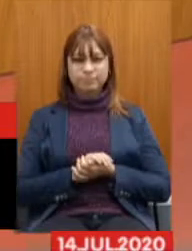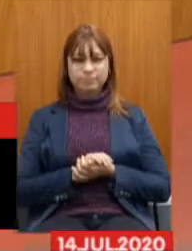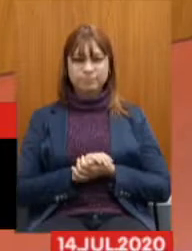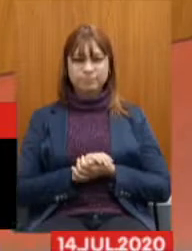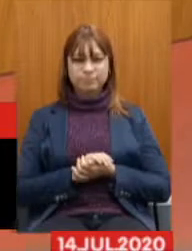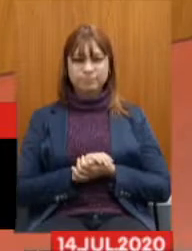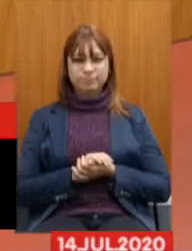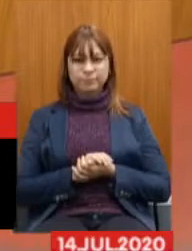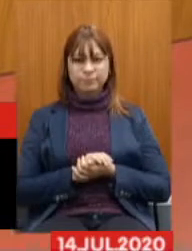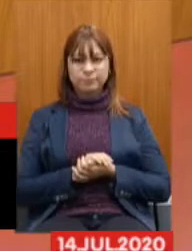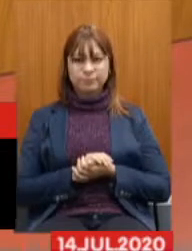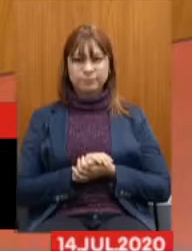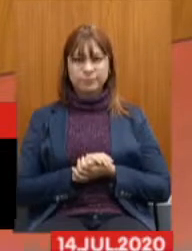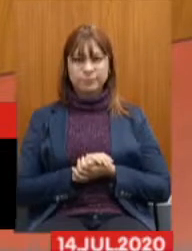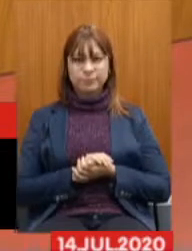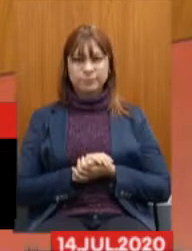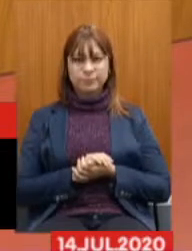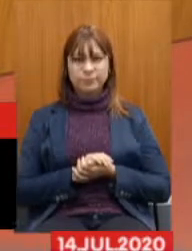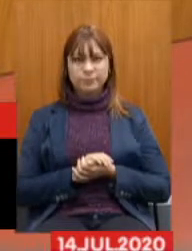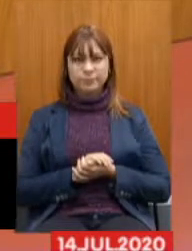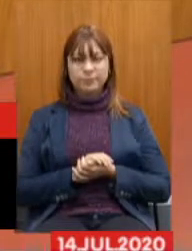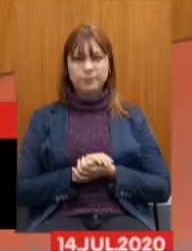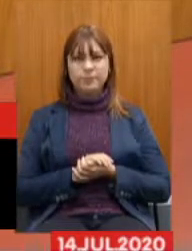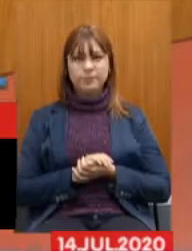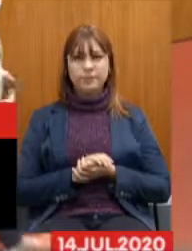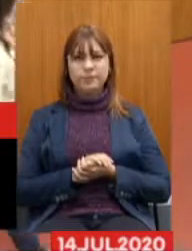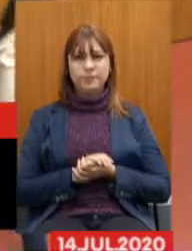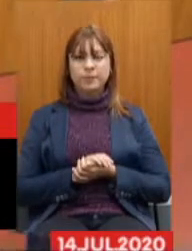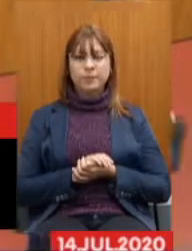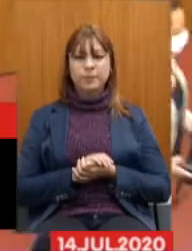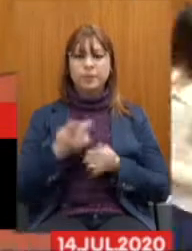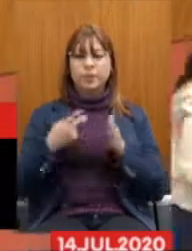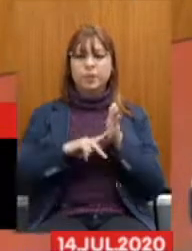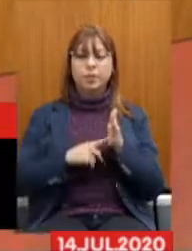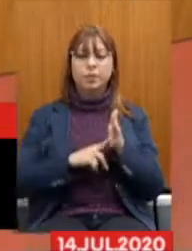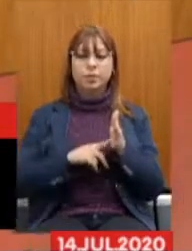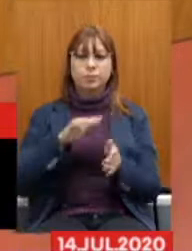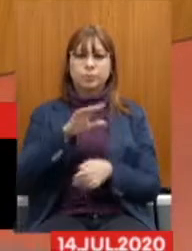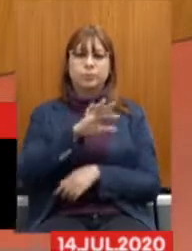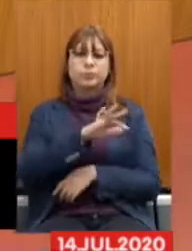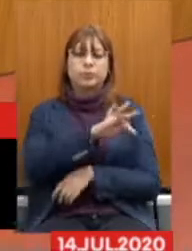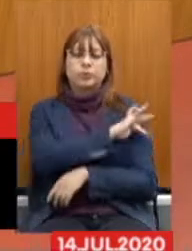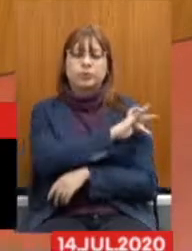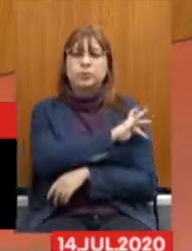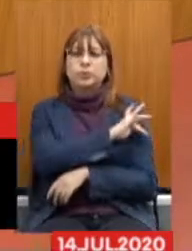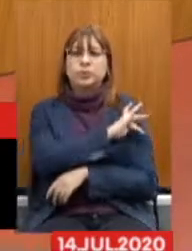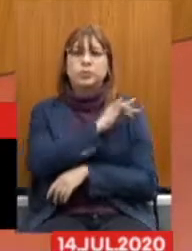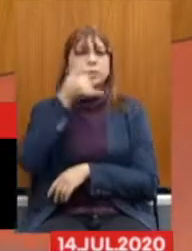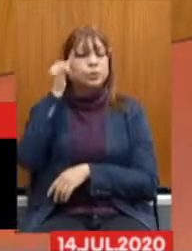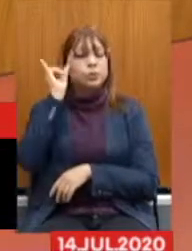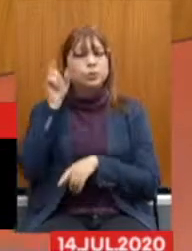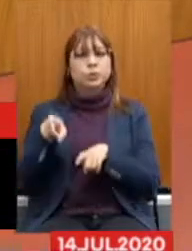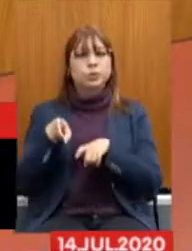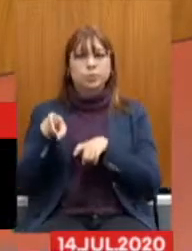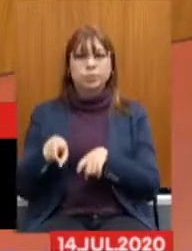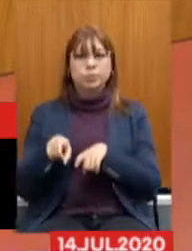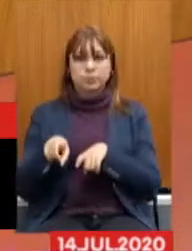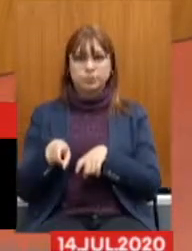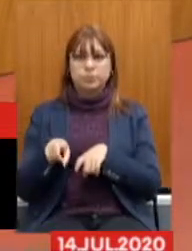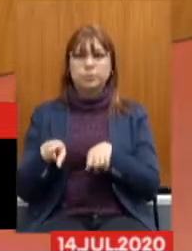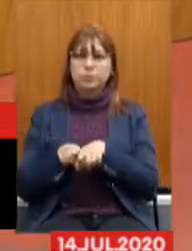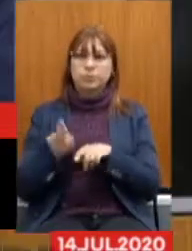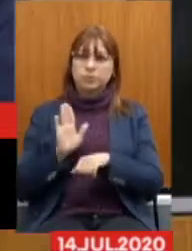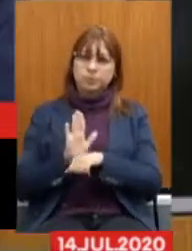A Moisa A senhora Moisa Sindicato dos Fiscais Aguapecuários E Fiscais Assistentes